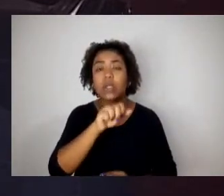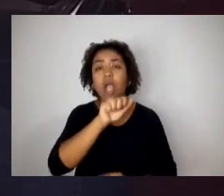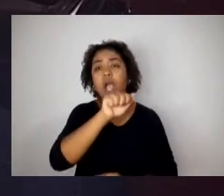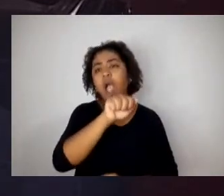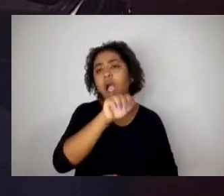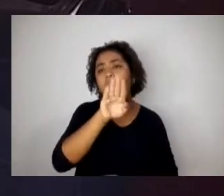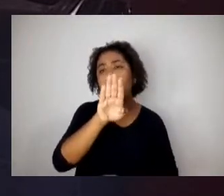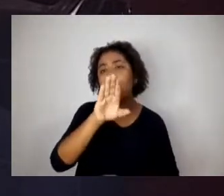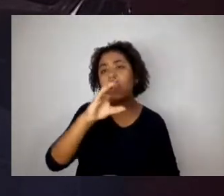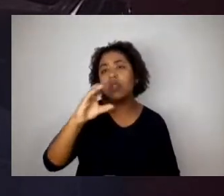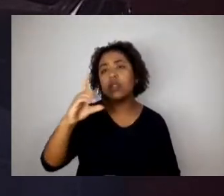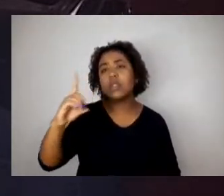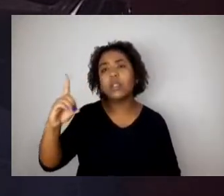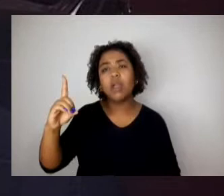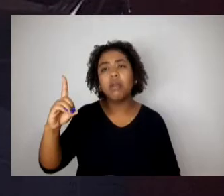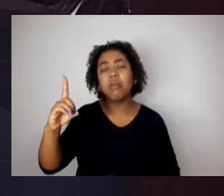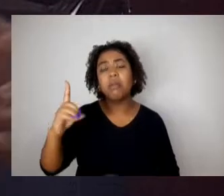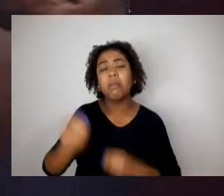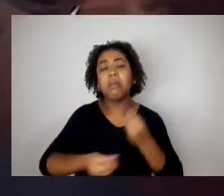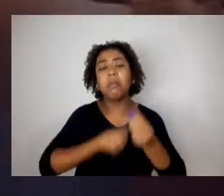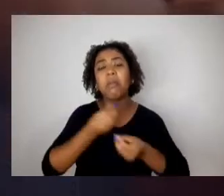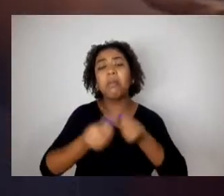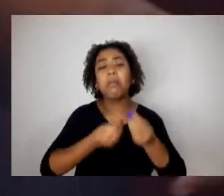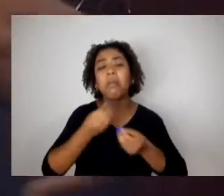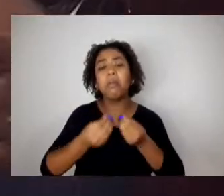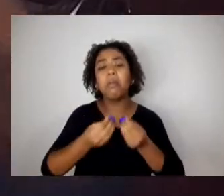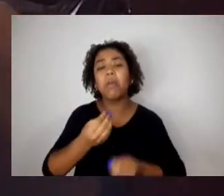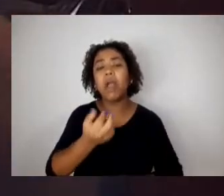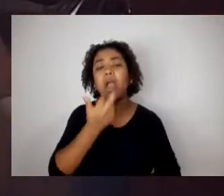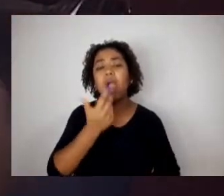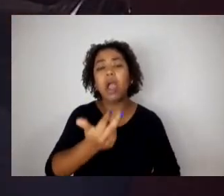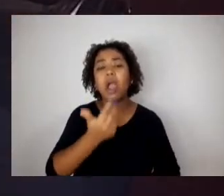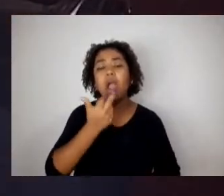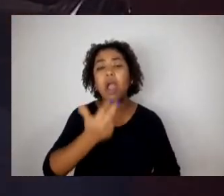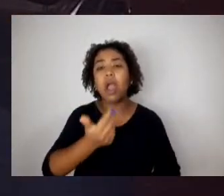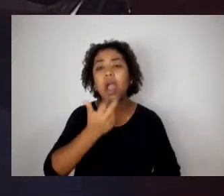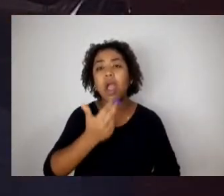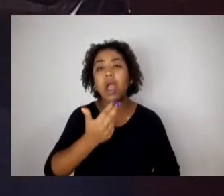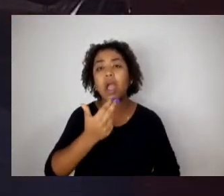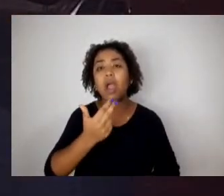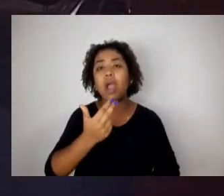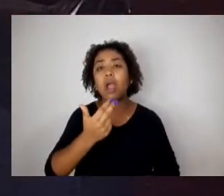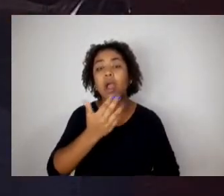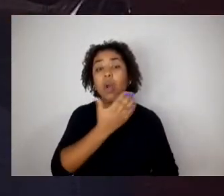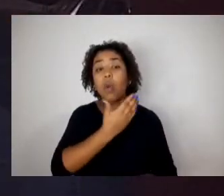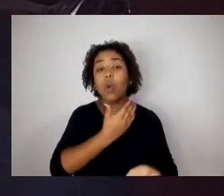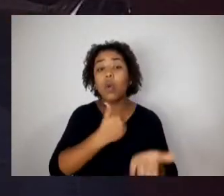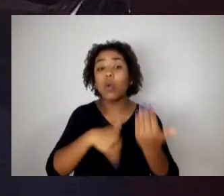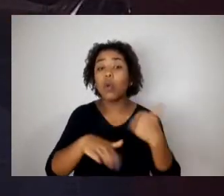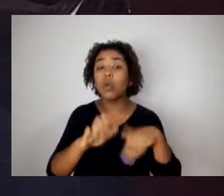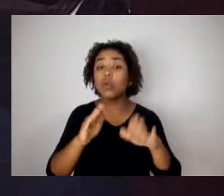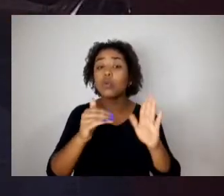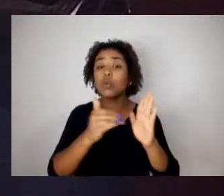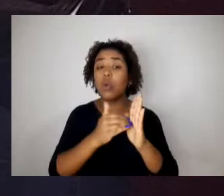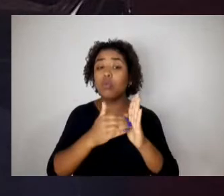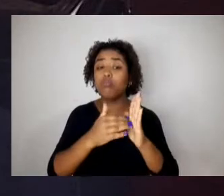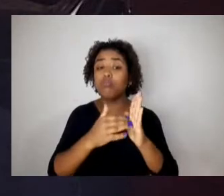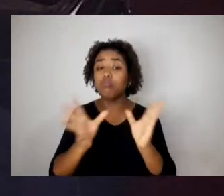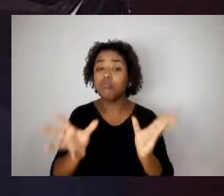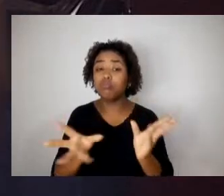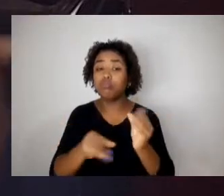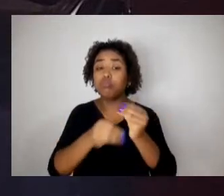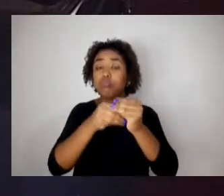ela é flexível até o momento que todas há uma incorporação. Mas, se há alguma